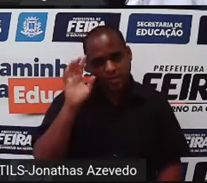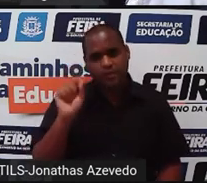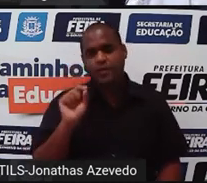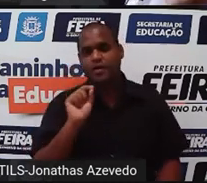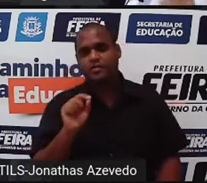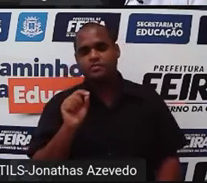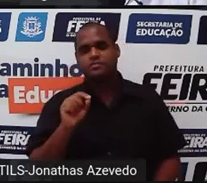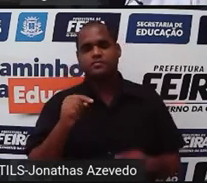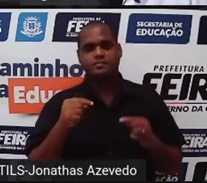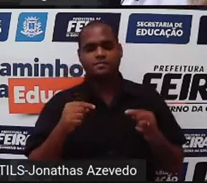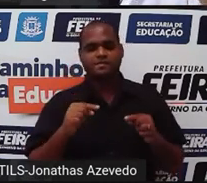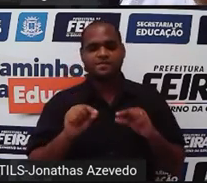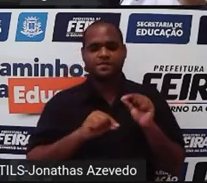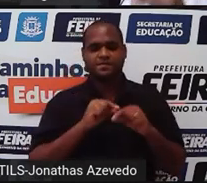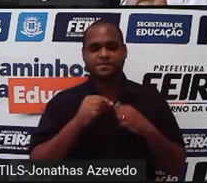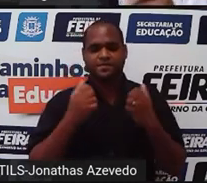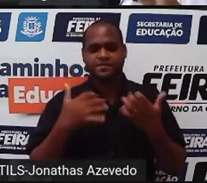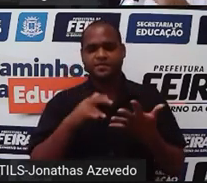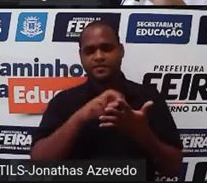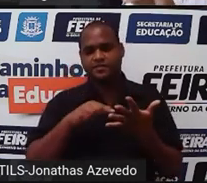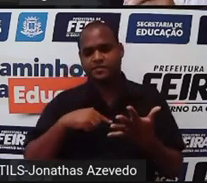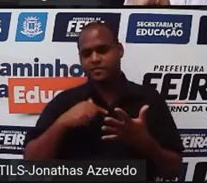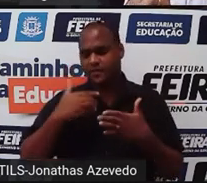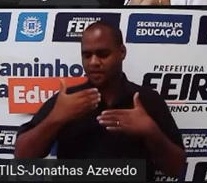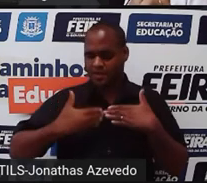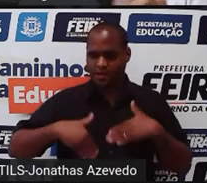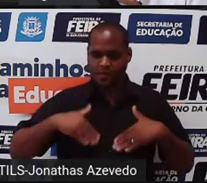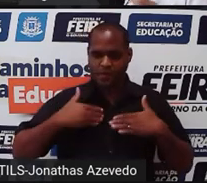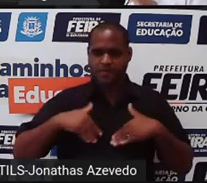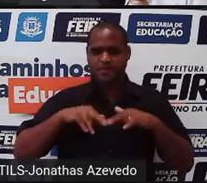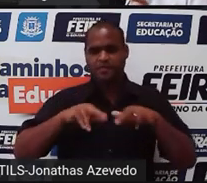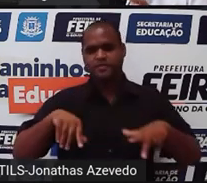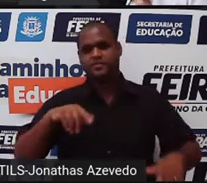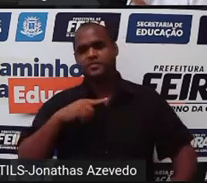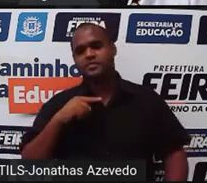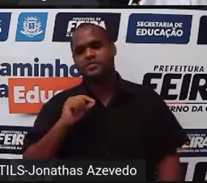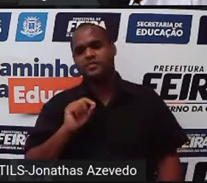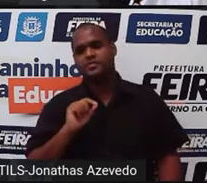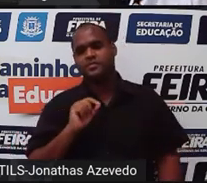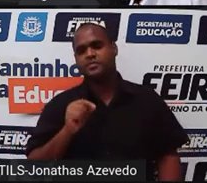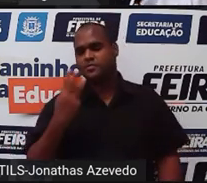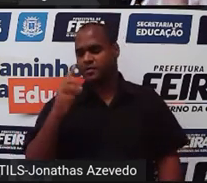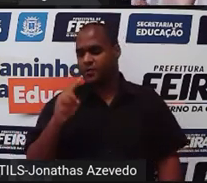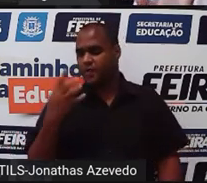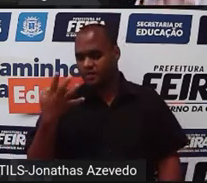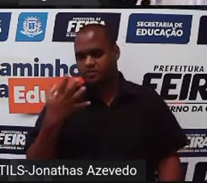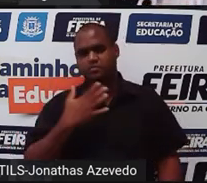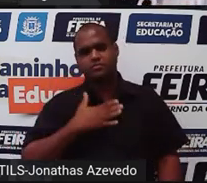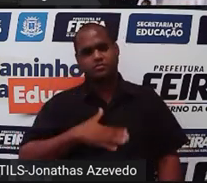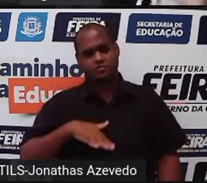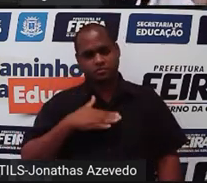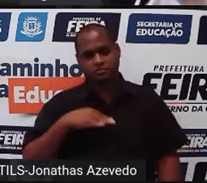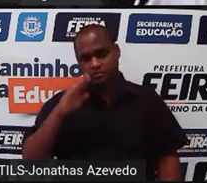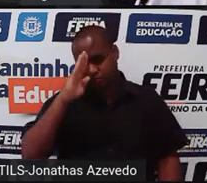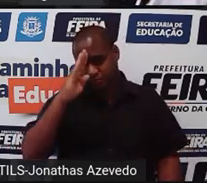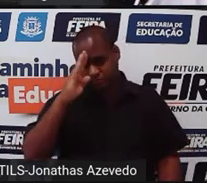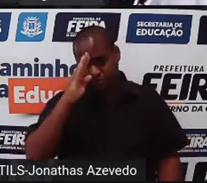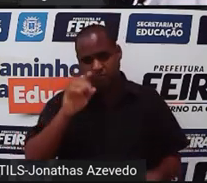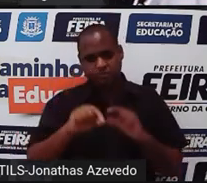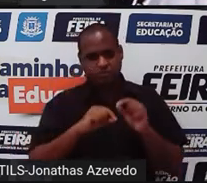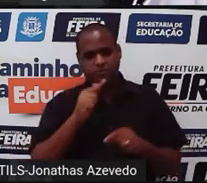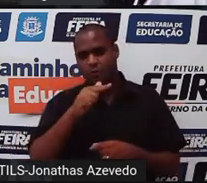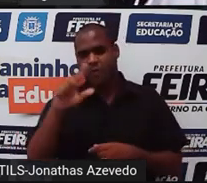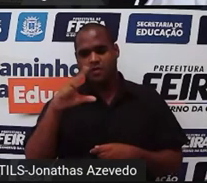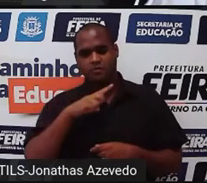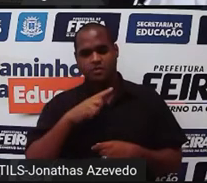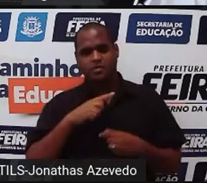eu vou rever né devagarinho e eu vou ver eu vou chegar que vai ser 3 e 4 mas eu quero focar aqui ó a outra